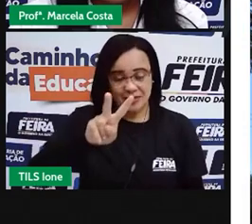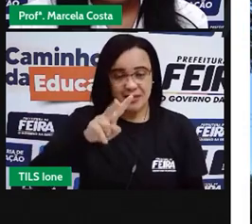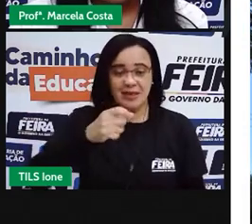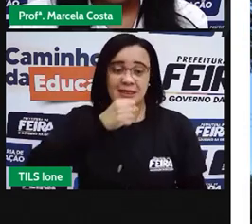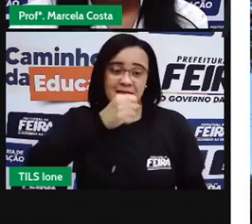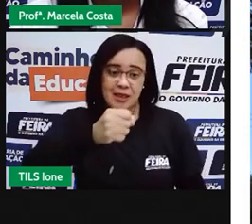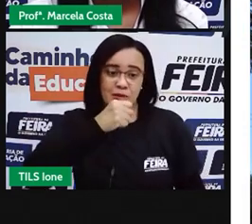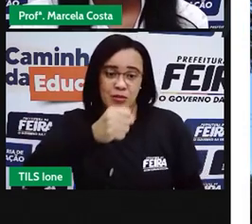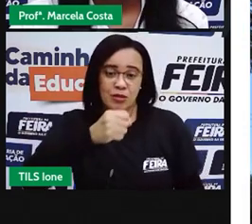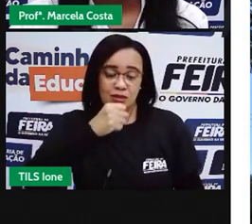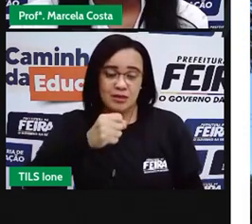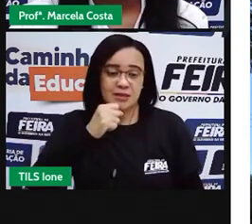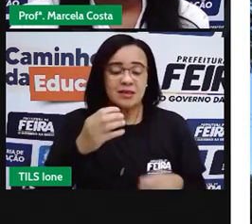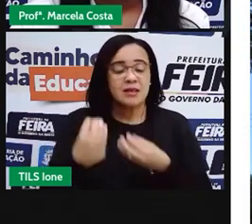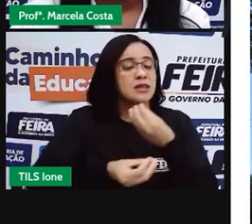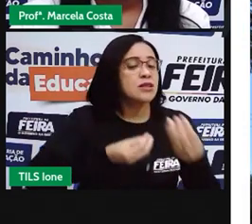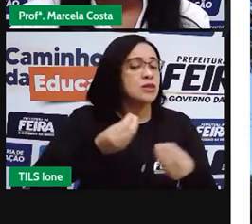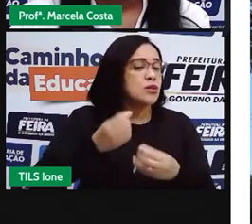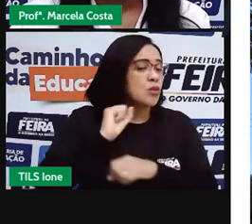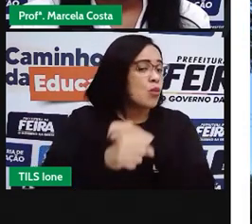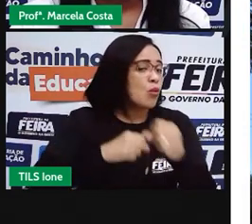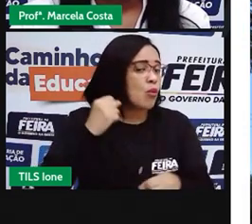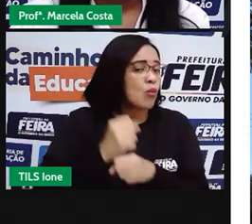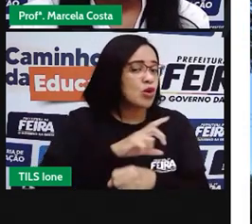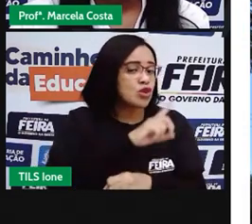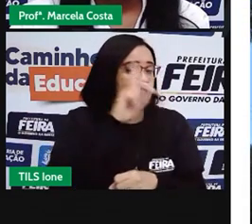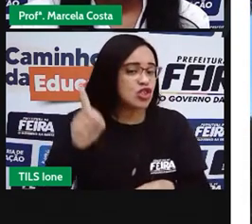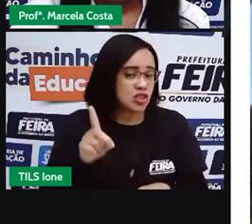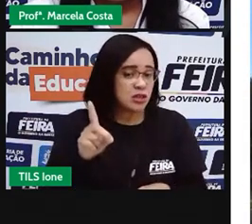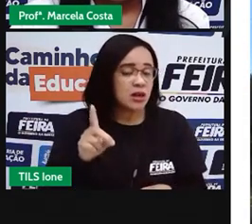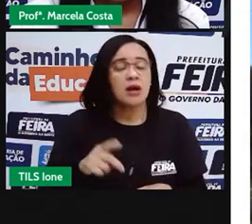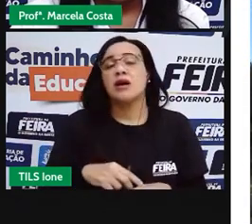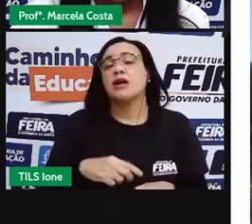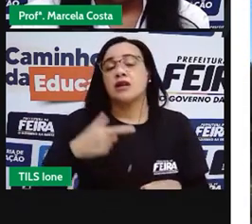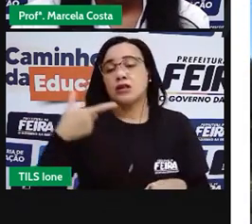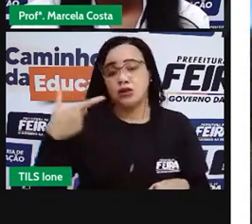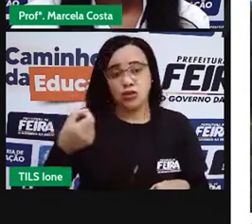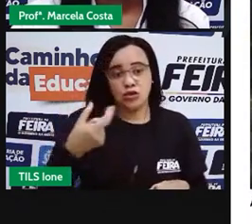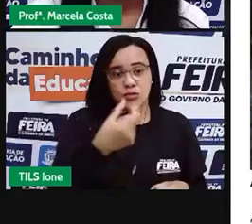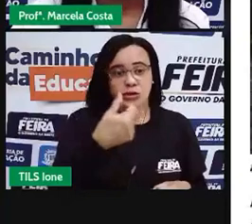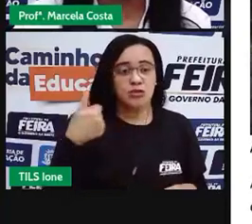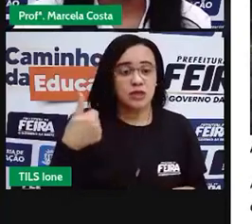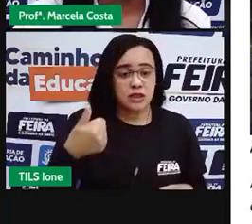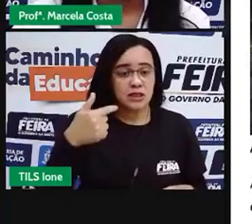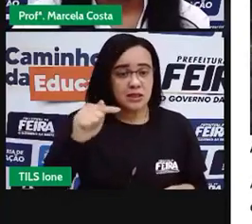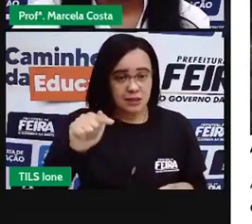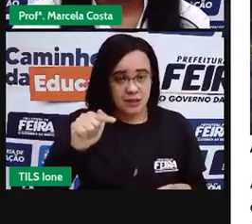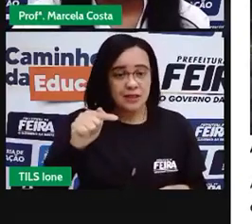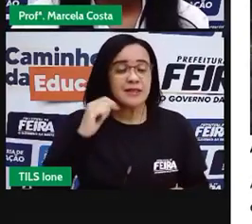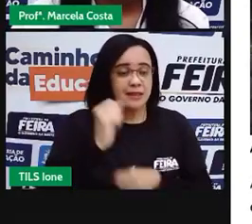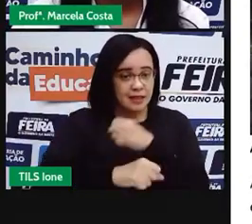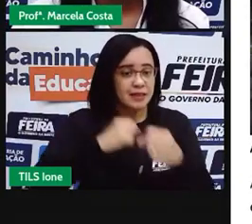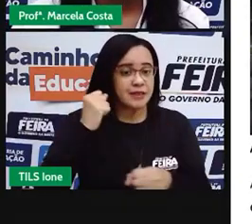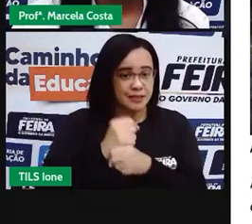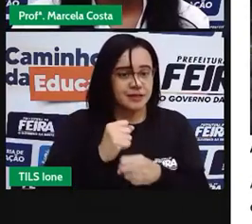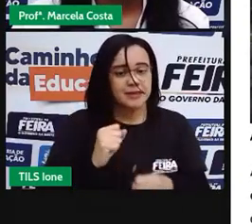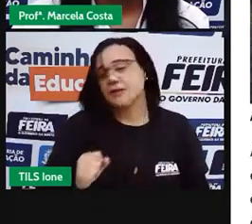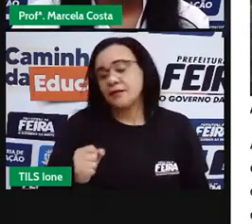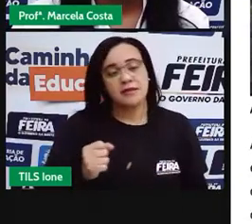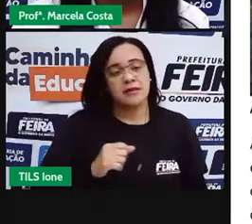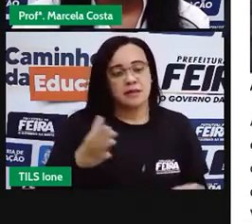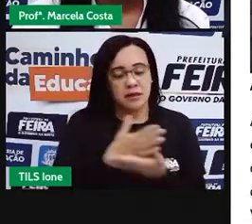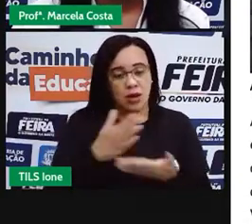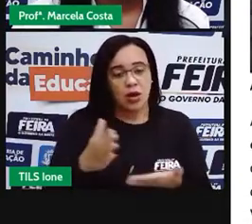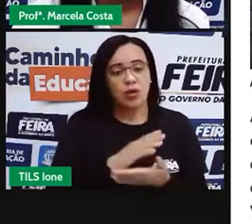publicada no ano de 2017, tá? Já tem alguns